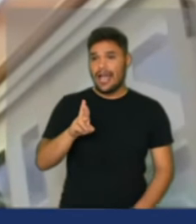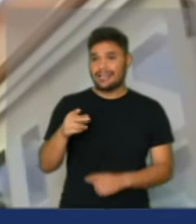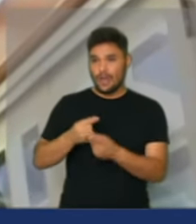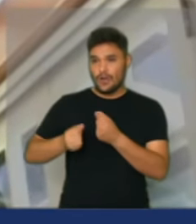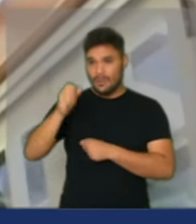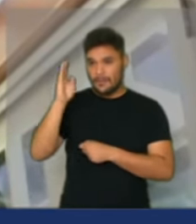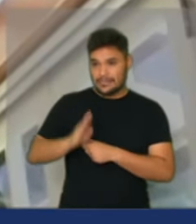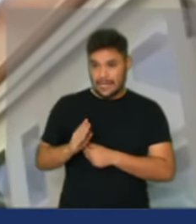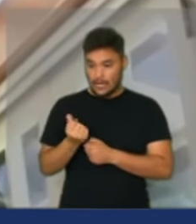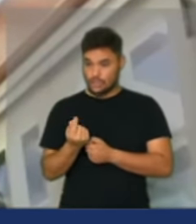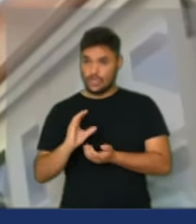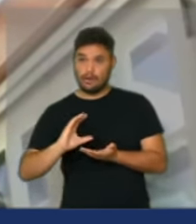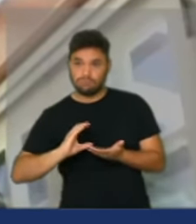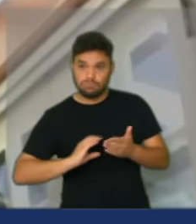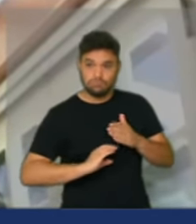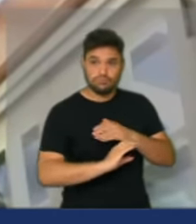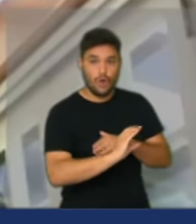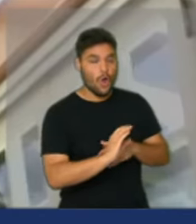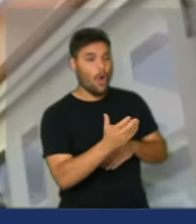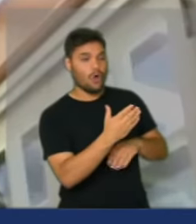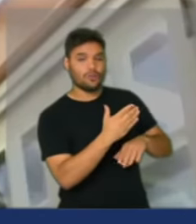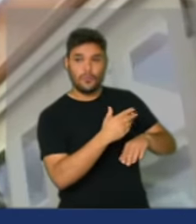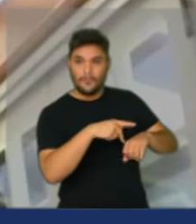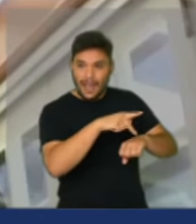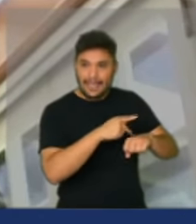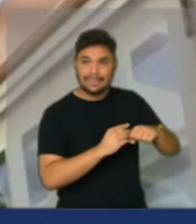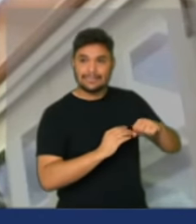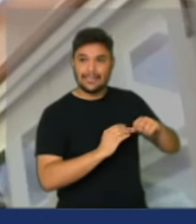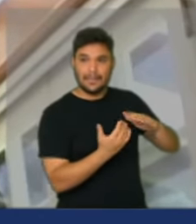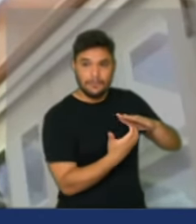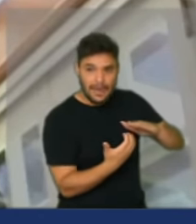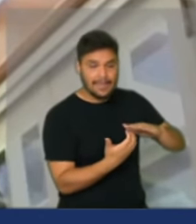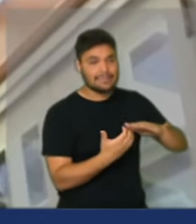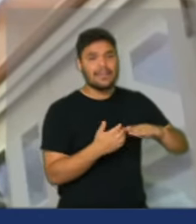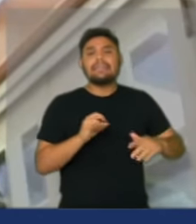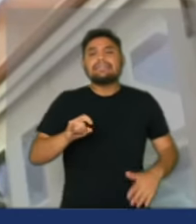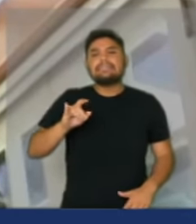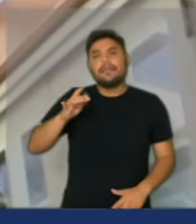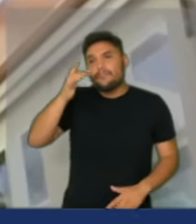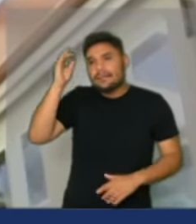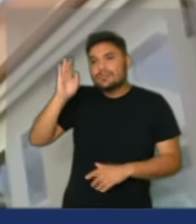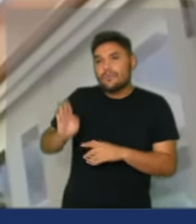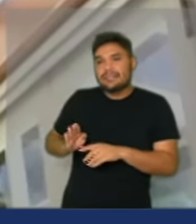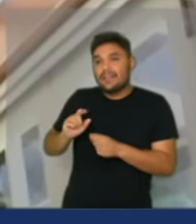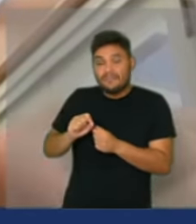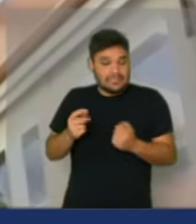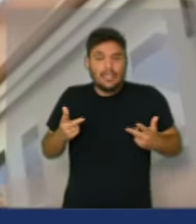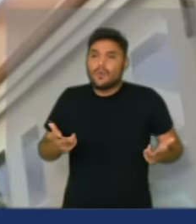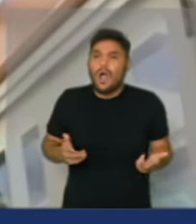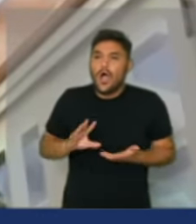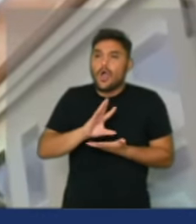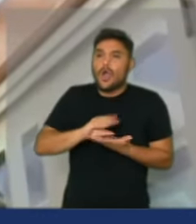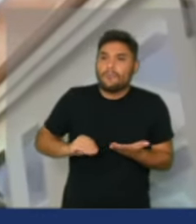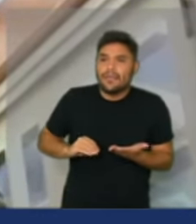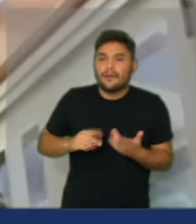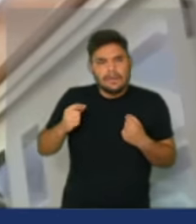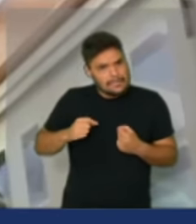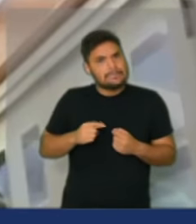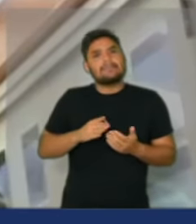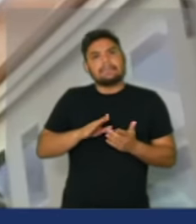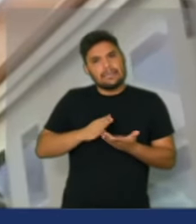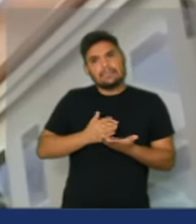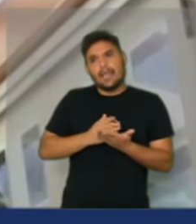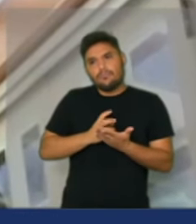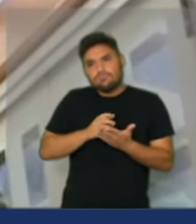evadiu essas divisas, imaginem se todos os brasileiros fossem como Paulo Guedes. Paulo Guedes deve ser afastado do